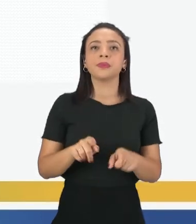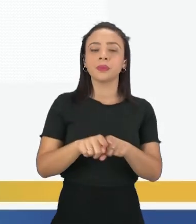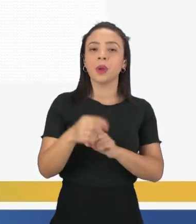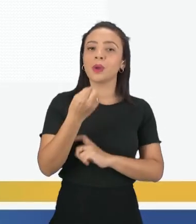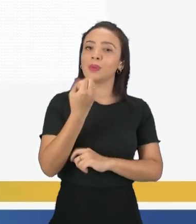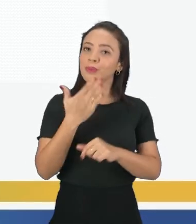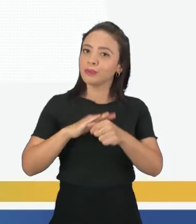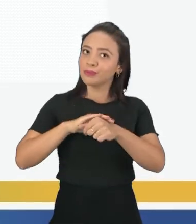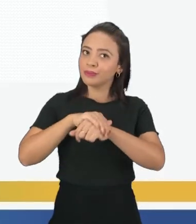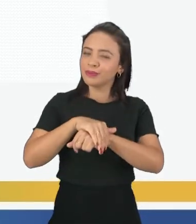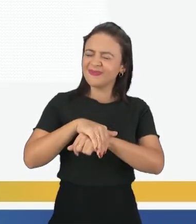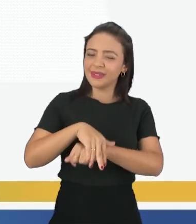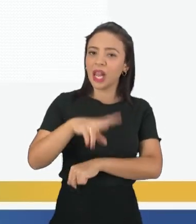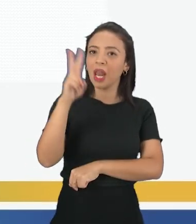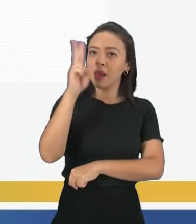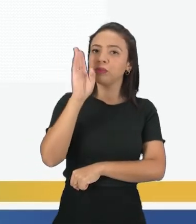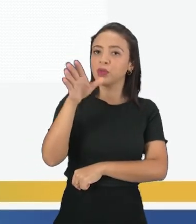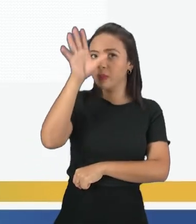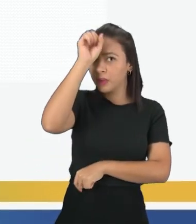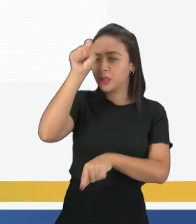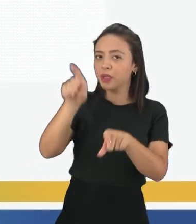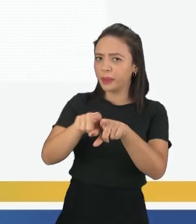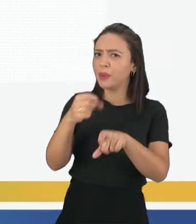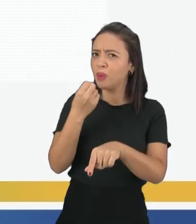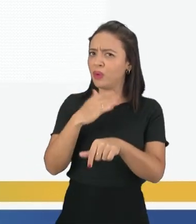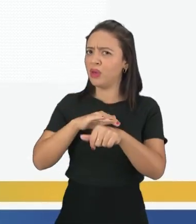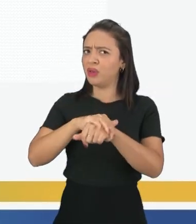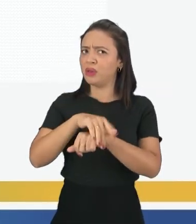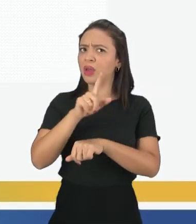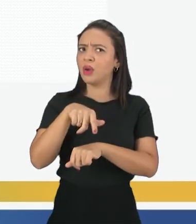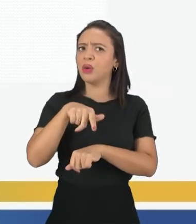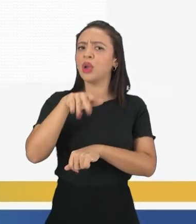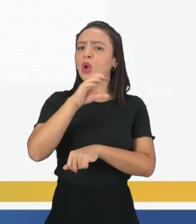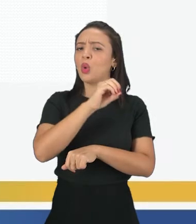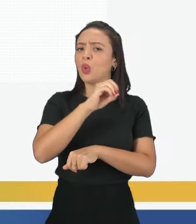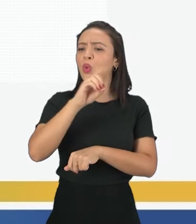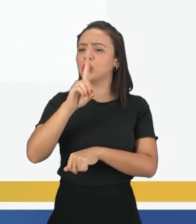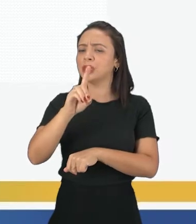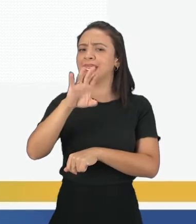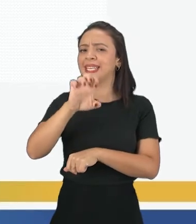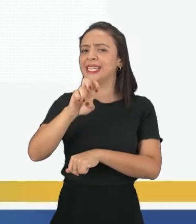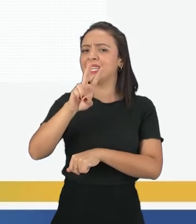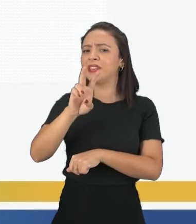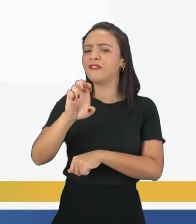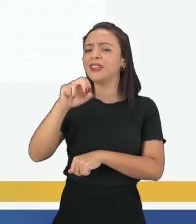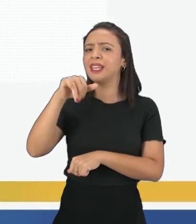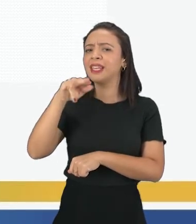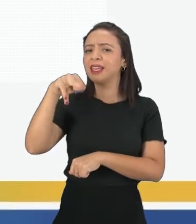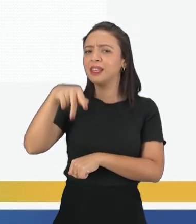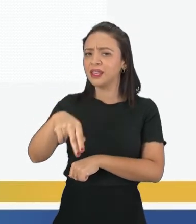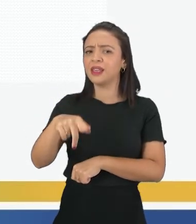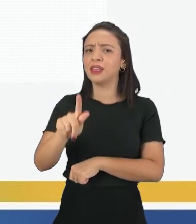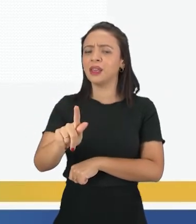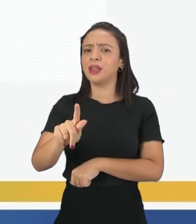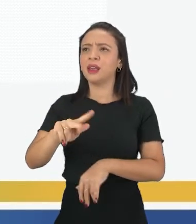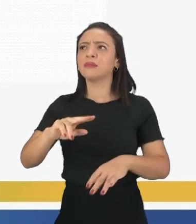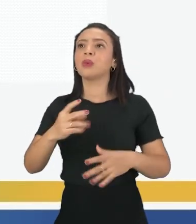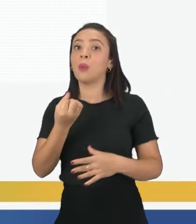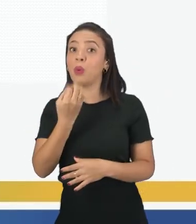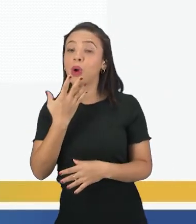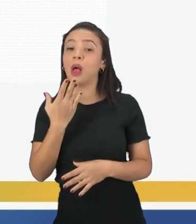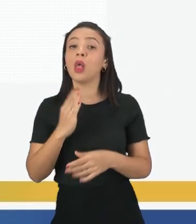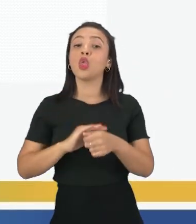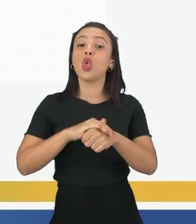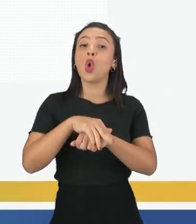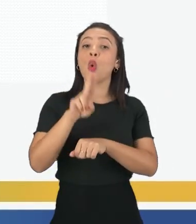Boa noite. Lembra que a gente já aprendeu um boa noite? Que é o good evening. Good evening é aquele boa noite que a gente usa